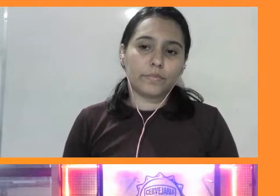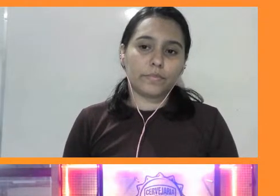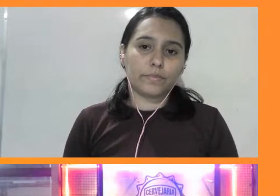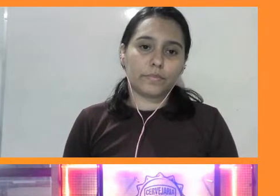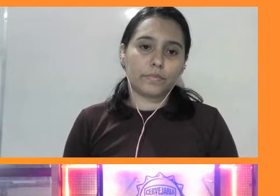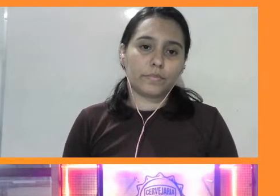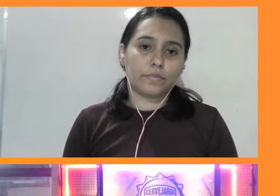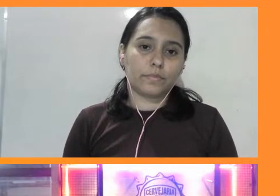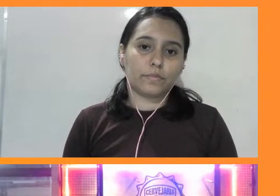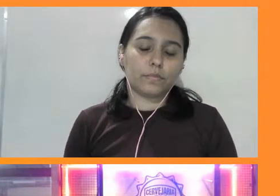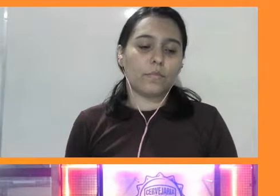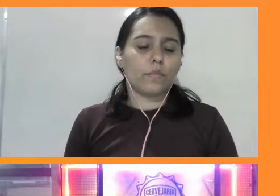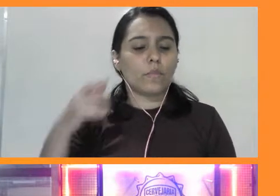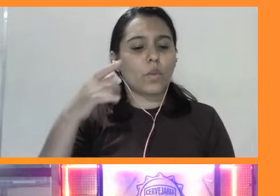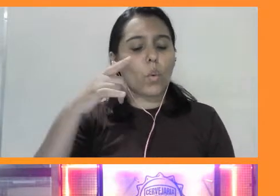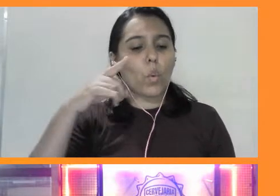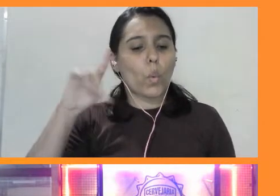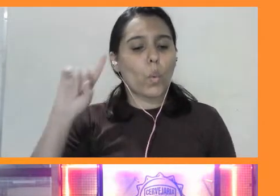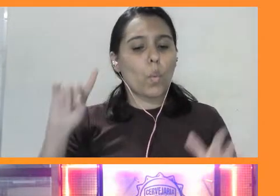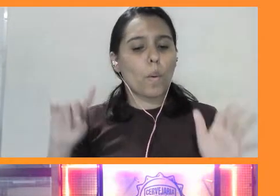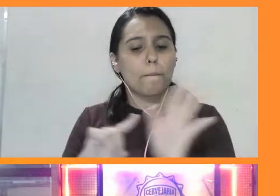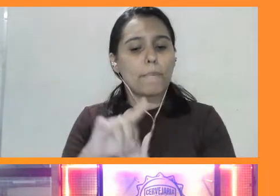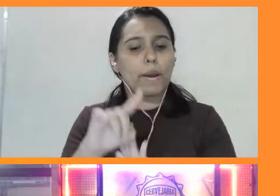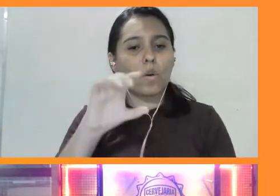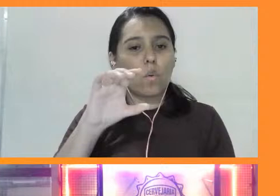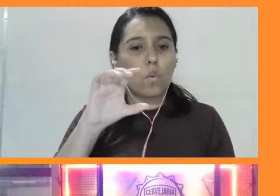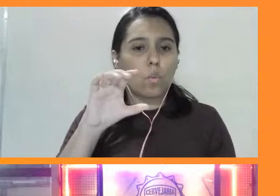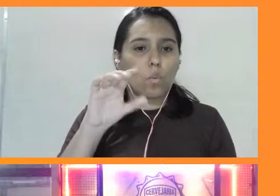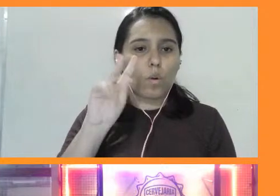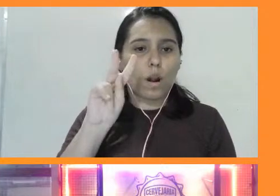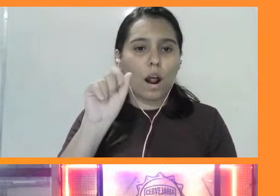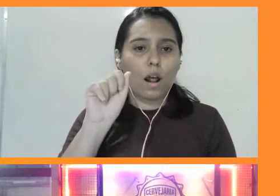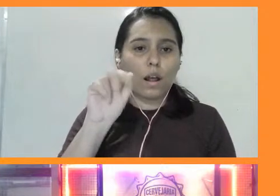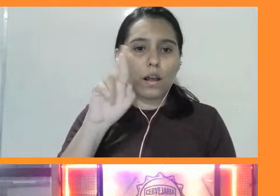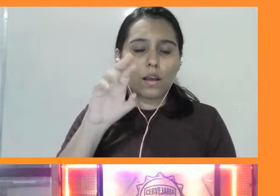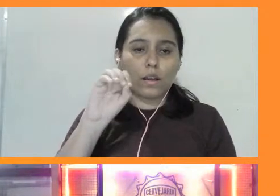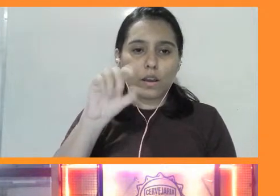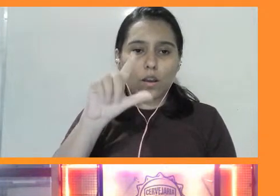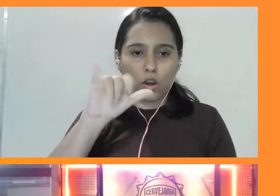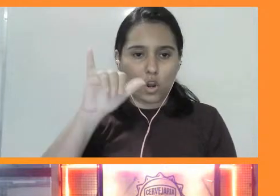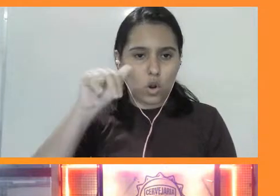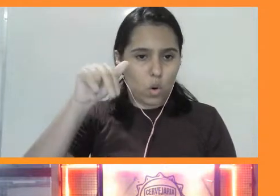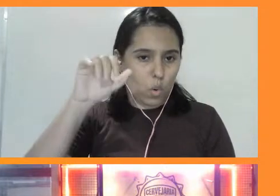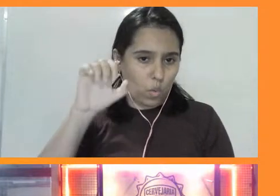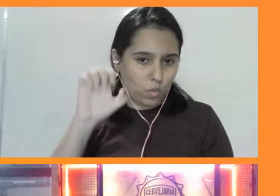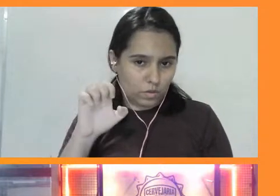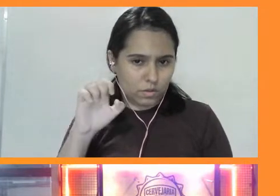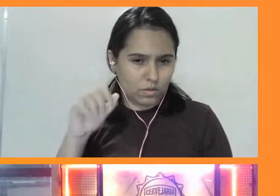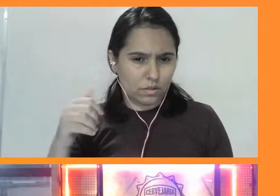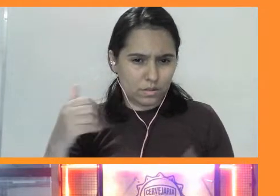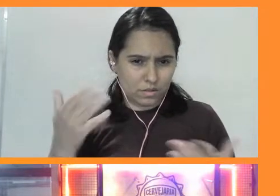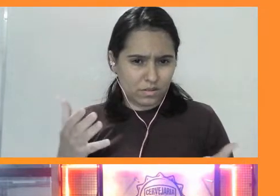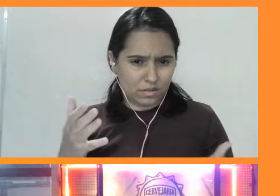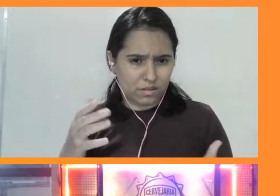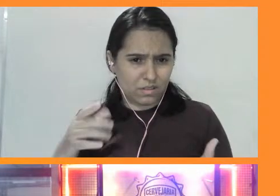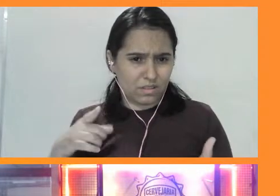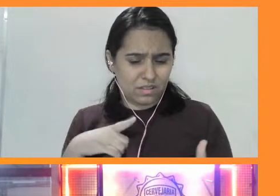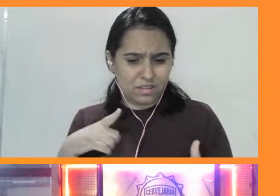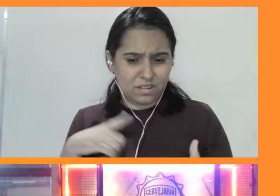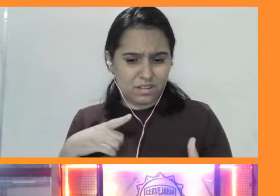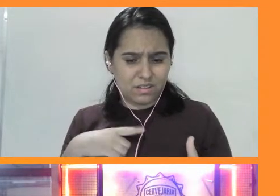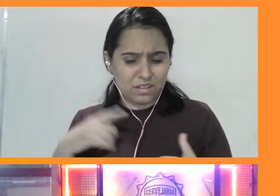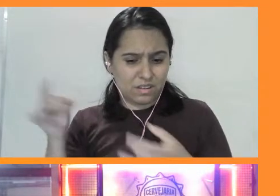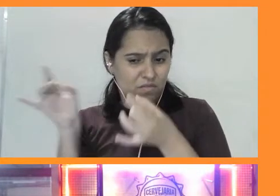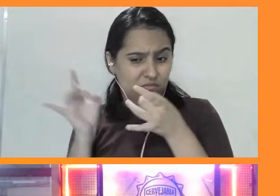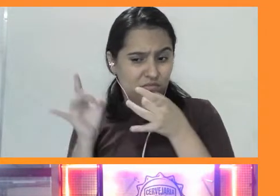Outra pergunta aí da Caroline Rodrigues Ferreira. Existe a rejeição parental? Ou a mãe